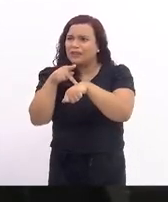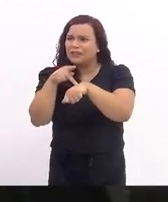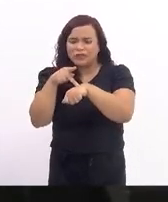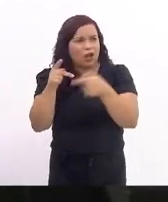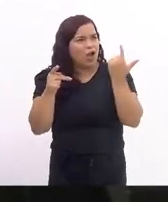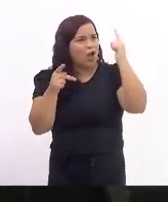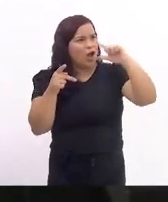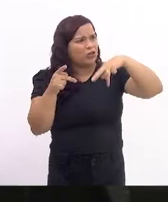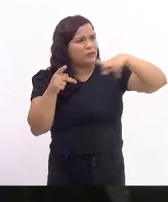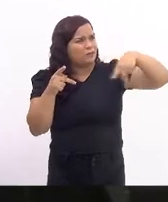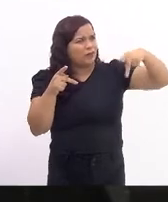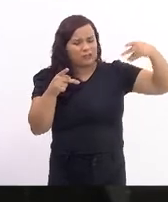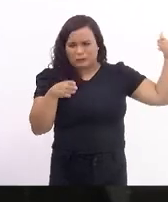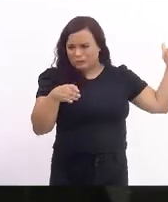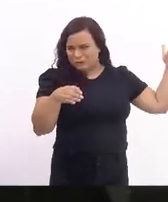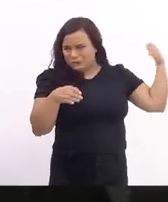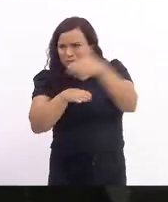outro,